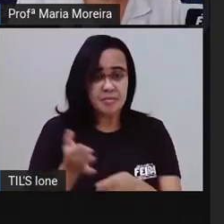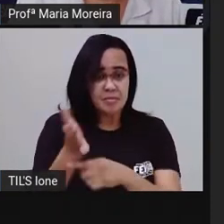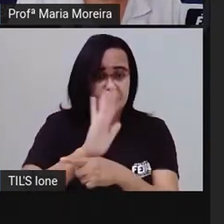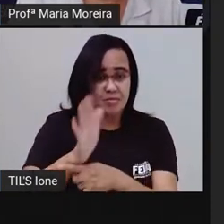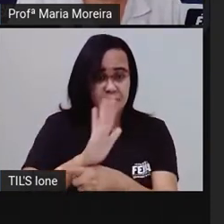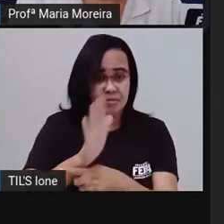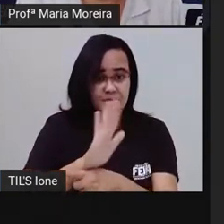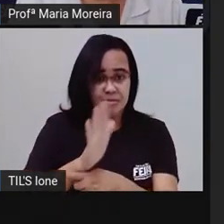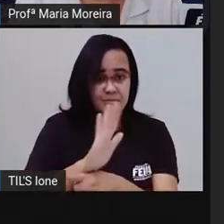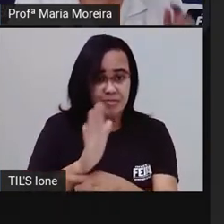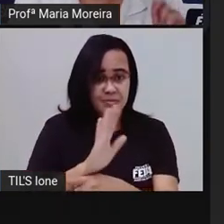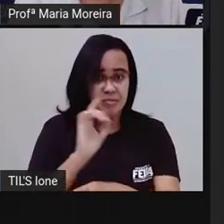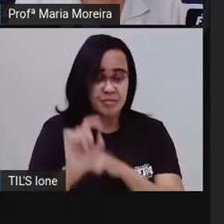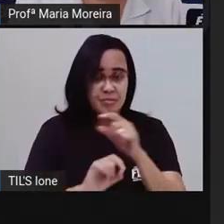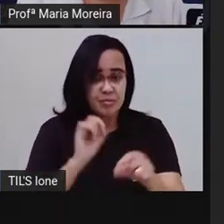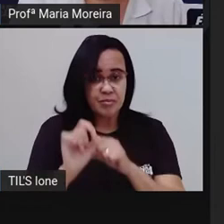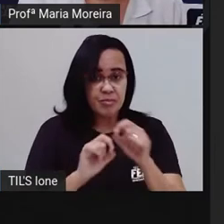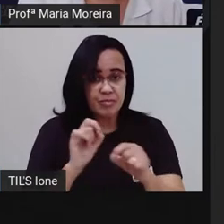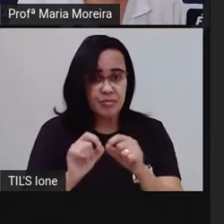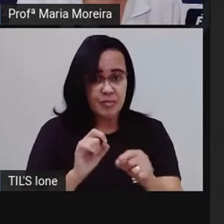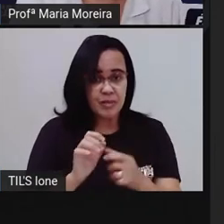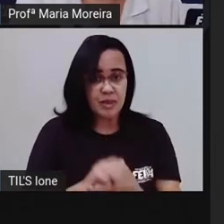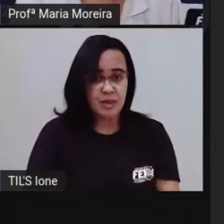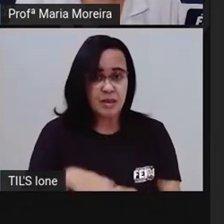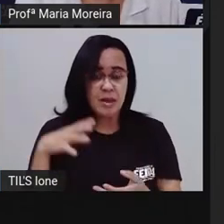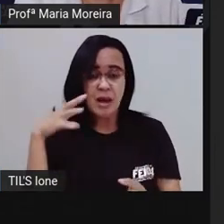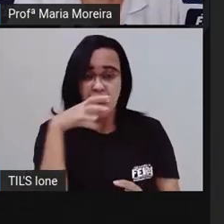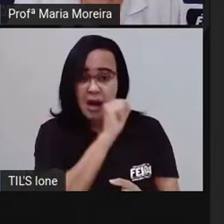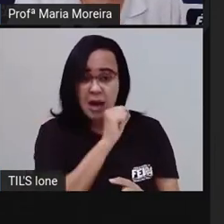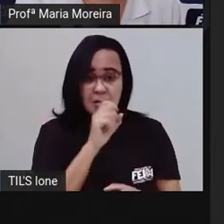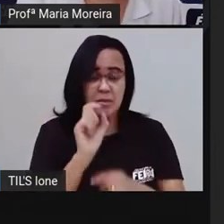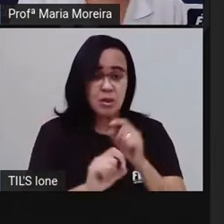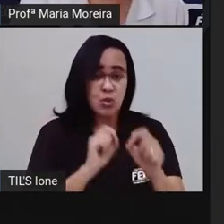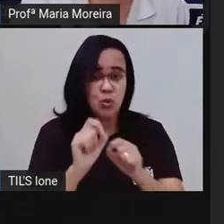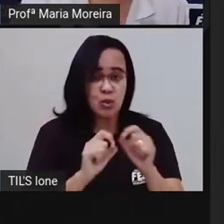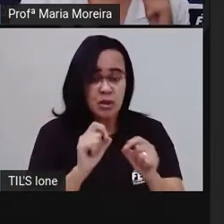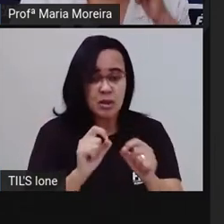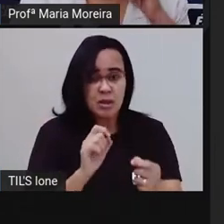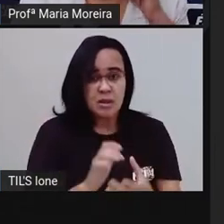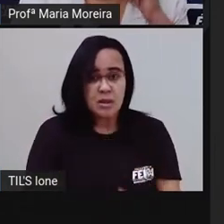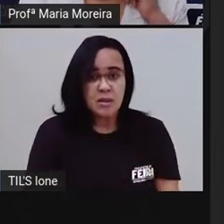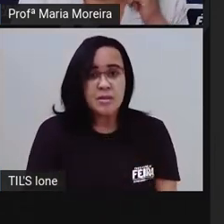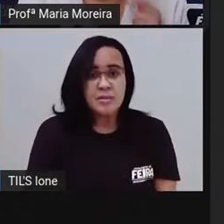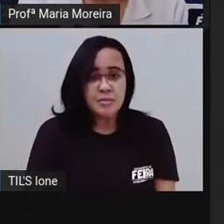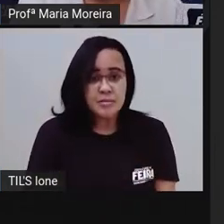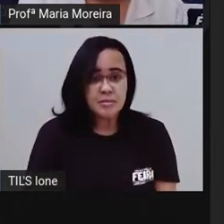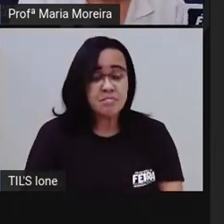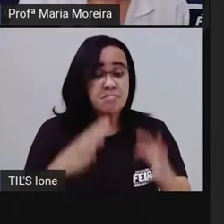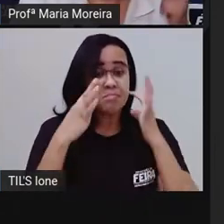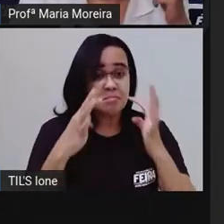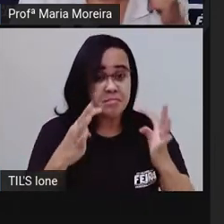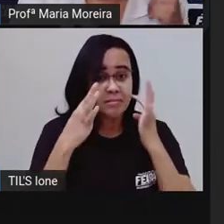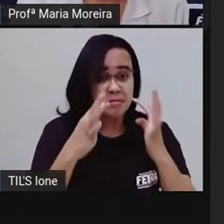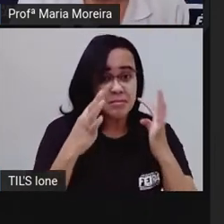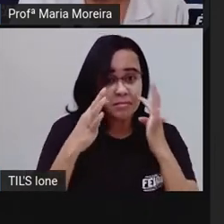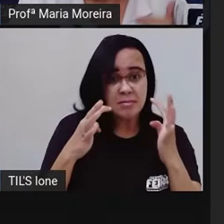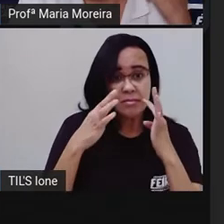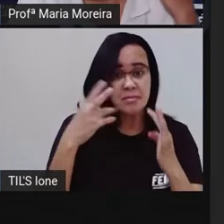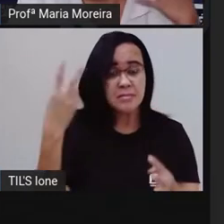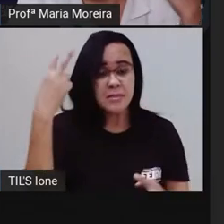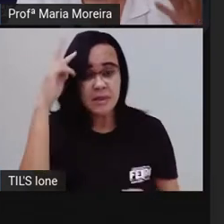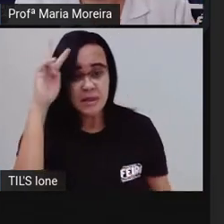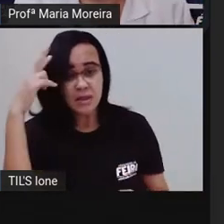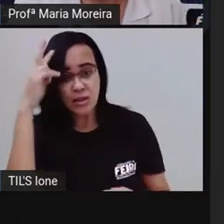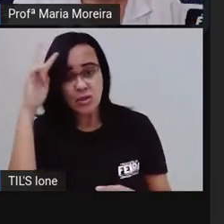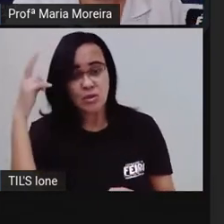vocês, a gente vai assistir esse vídeo aqui, ó. Coisa rápida, de levinho. E a Pró é vocês prestem bastante atenção na história, né?